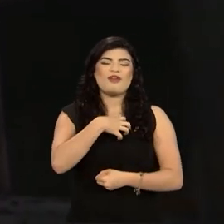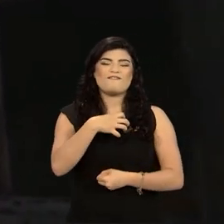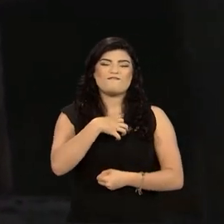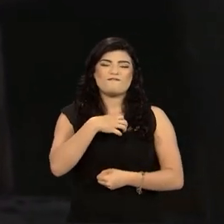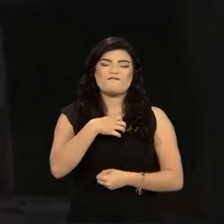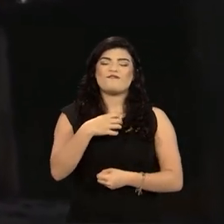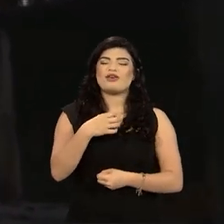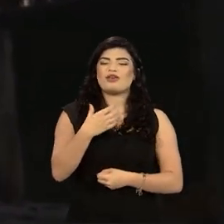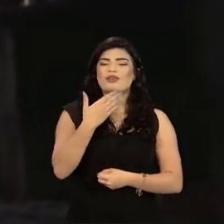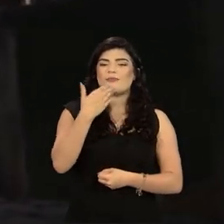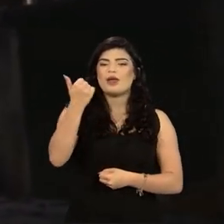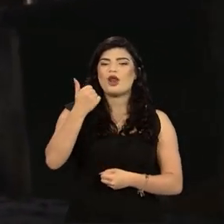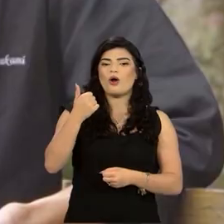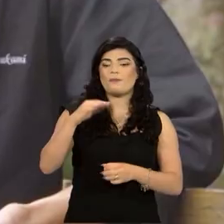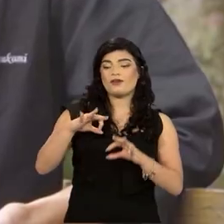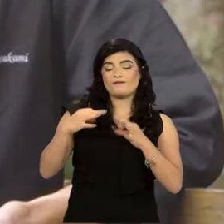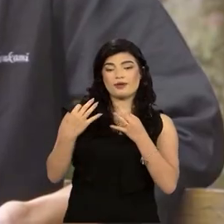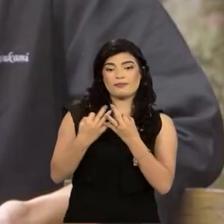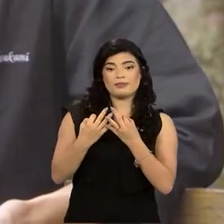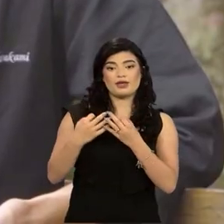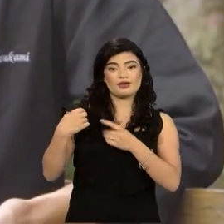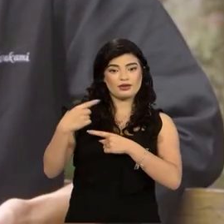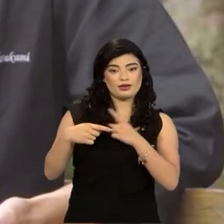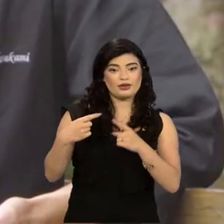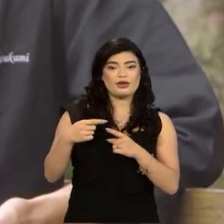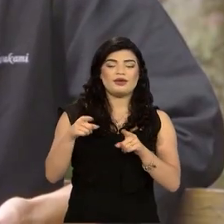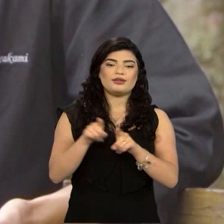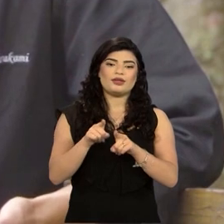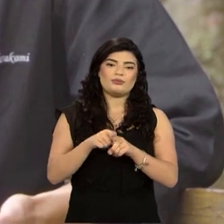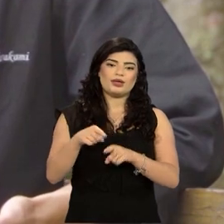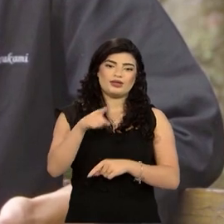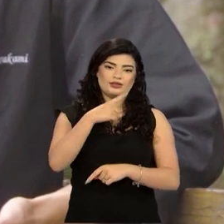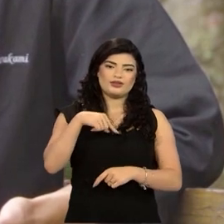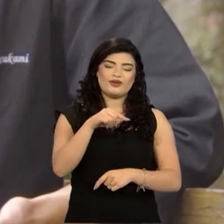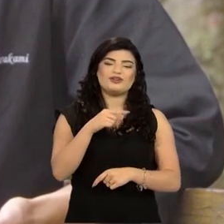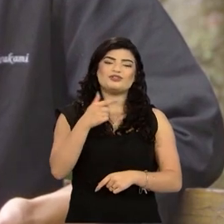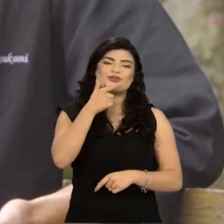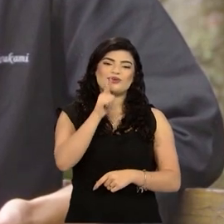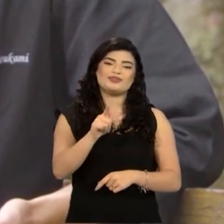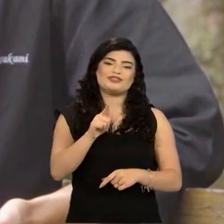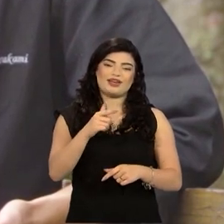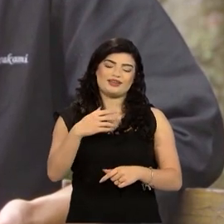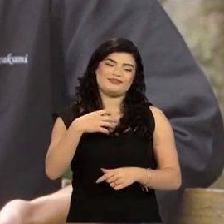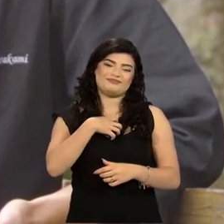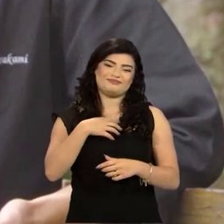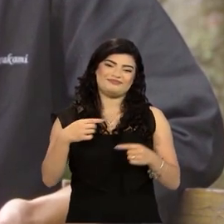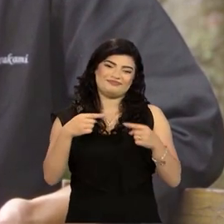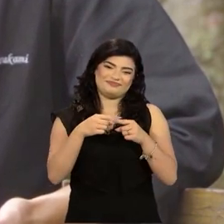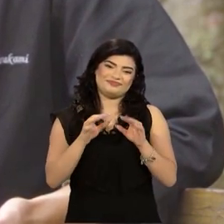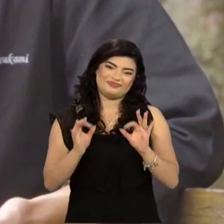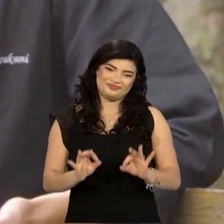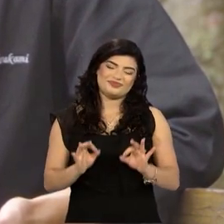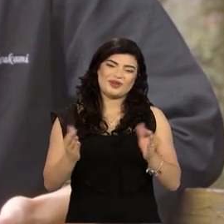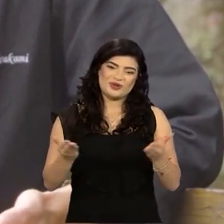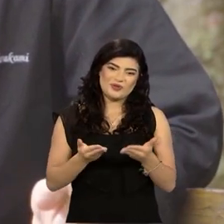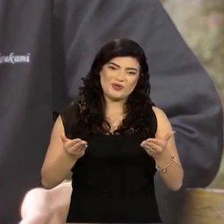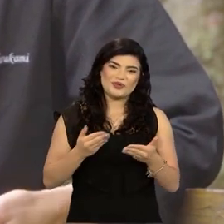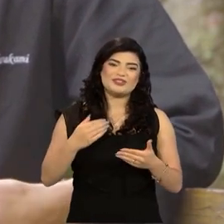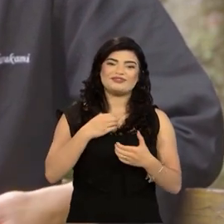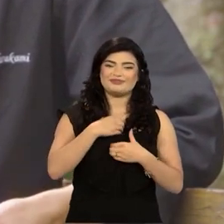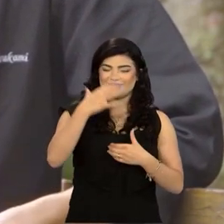o sustento para mim, para a minha família. E para a gente é o que faz sentido hoje, né? A gente estar aqui